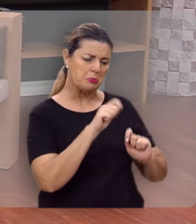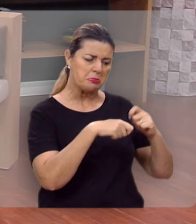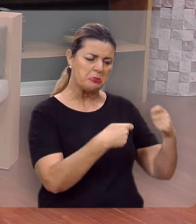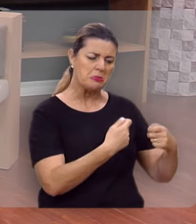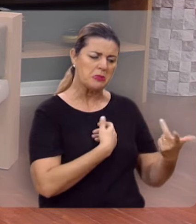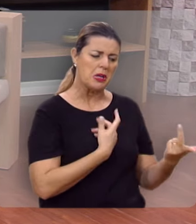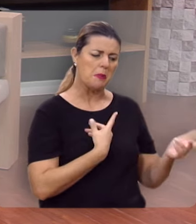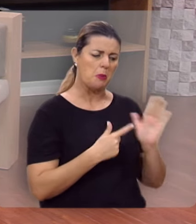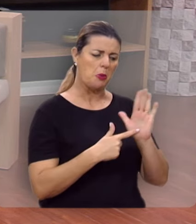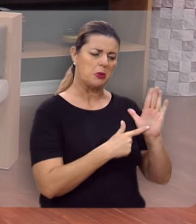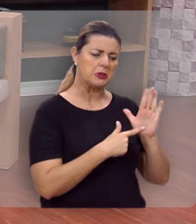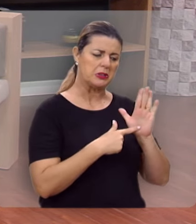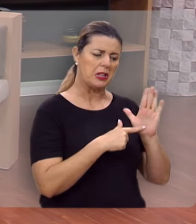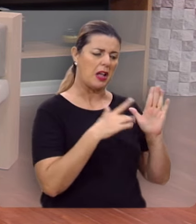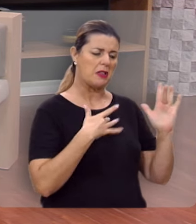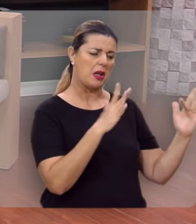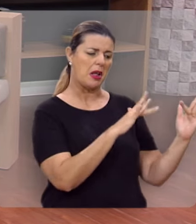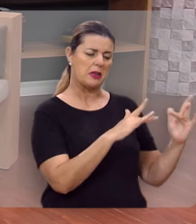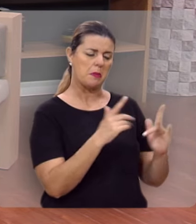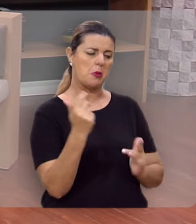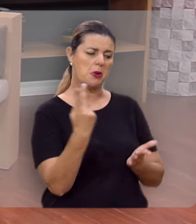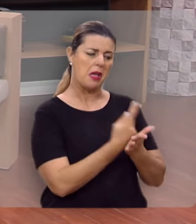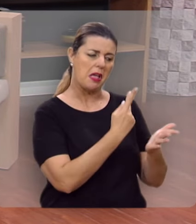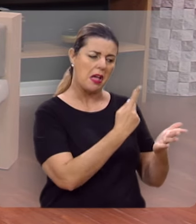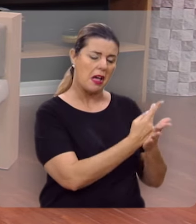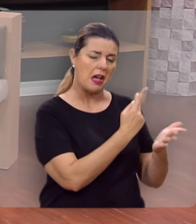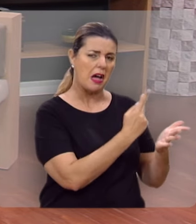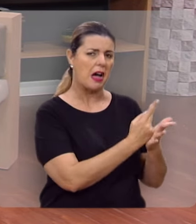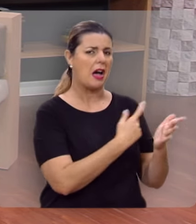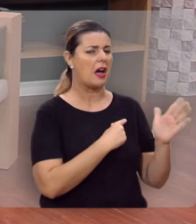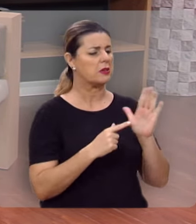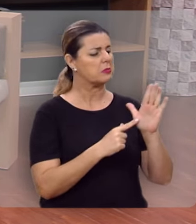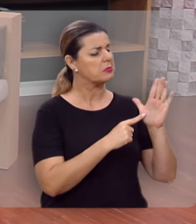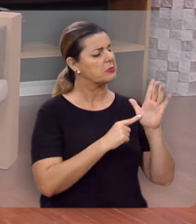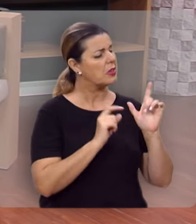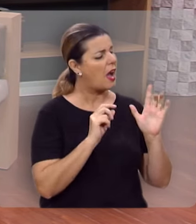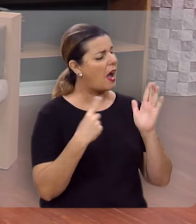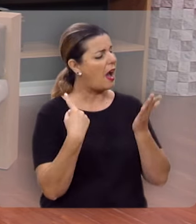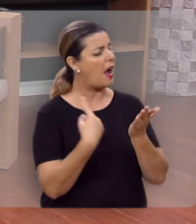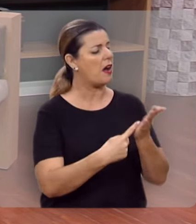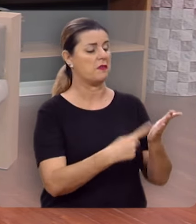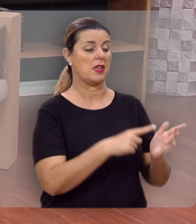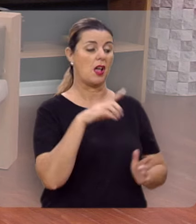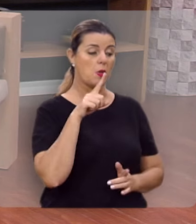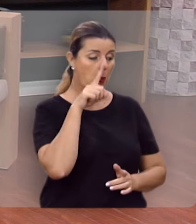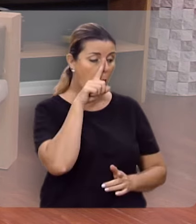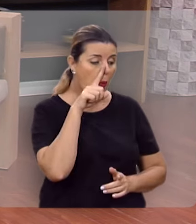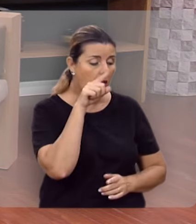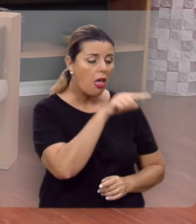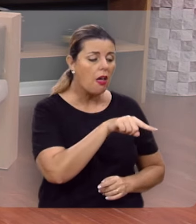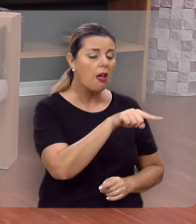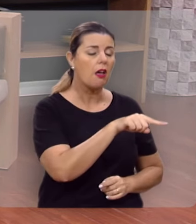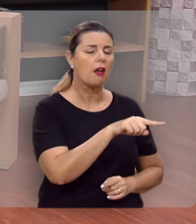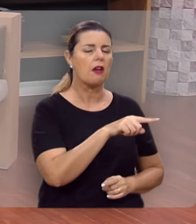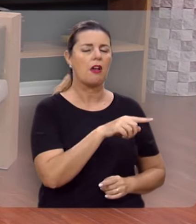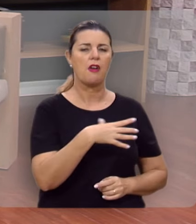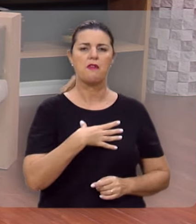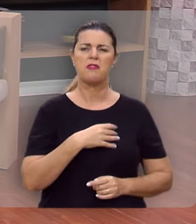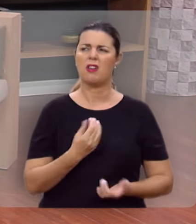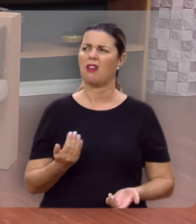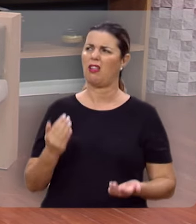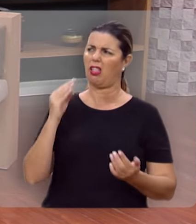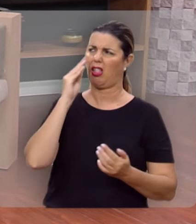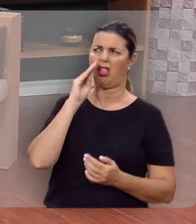Os sinais todos estão sendo dados que é um namoro turbulento. Existem placas no caminho avisando, cuidado, cuidado, cuidado.